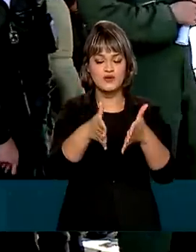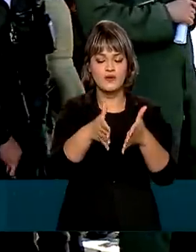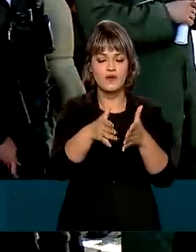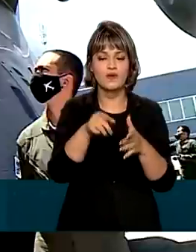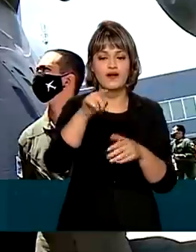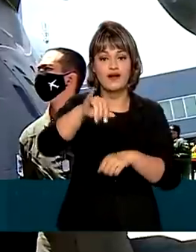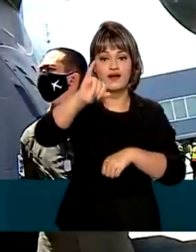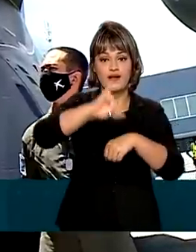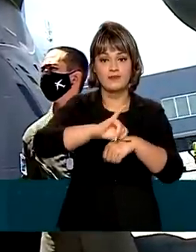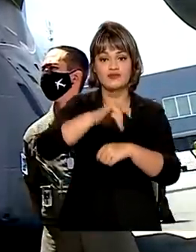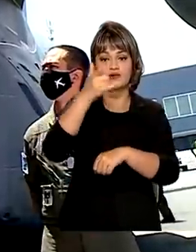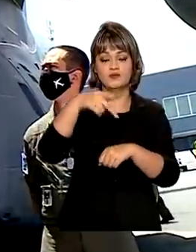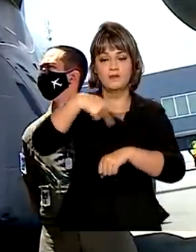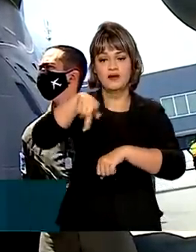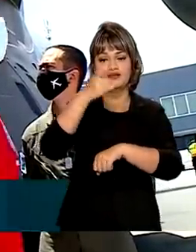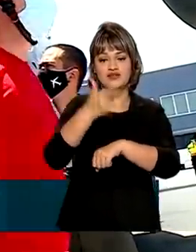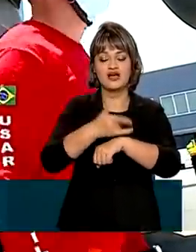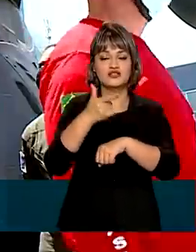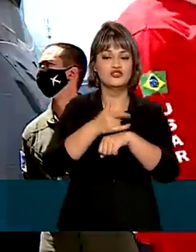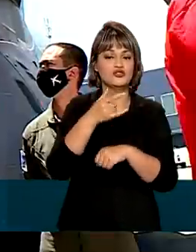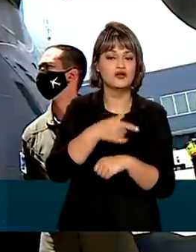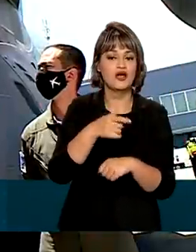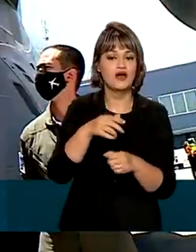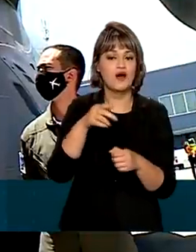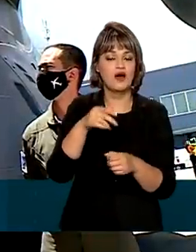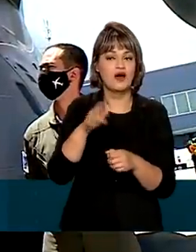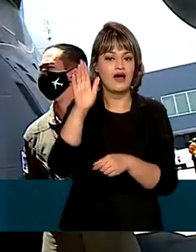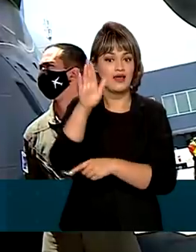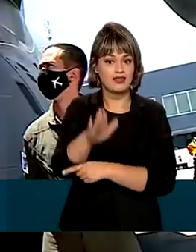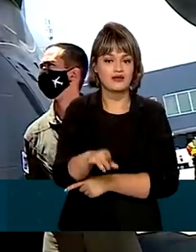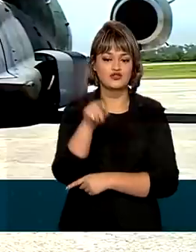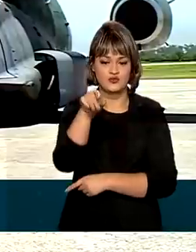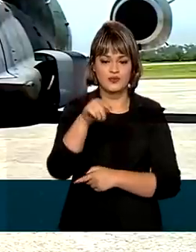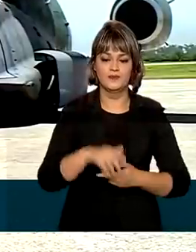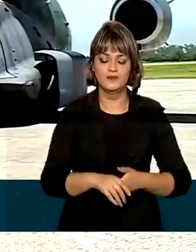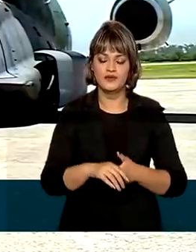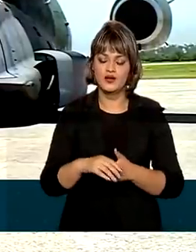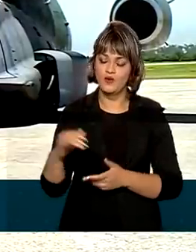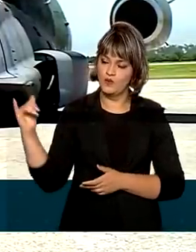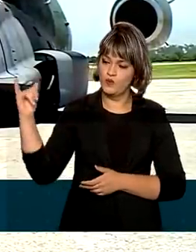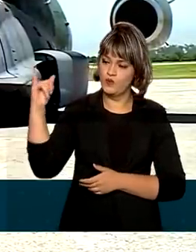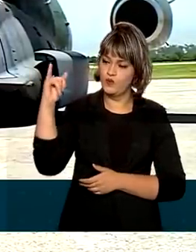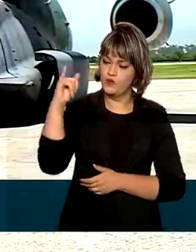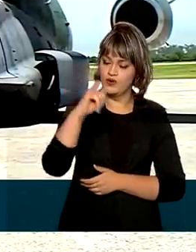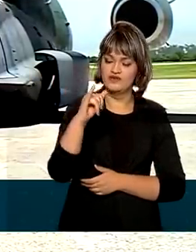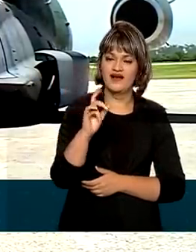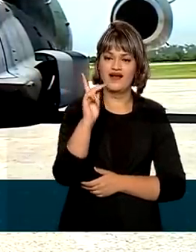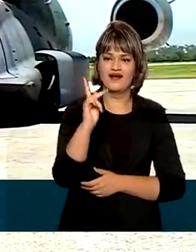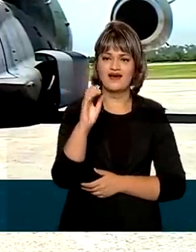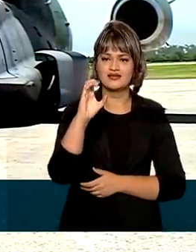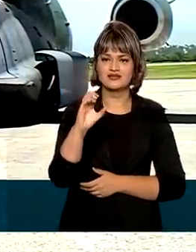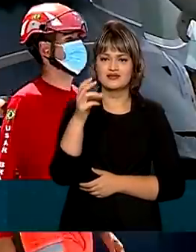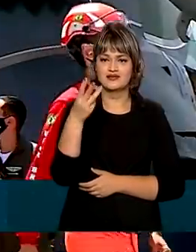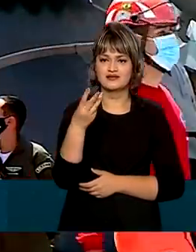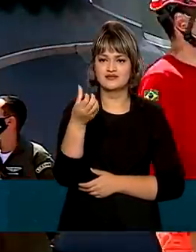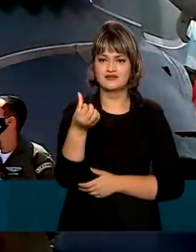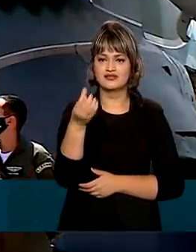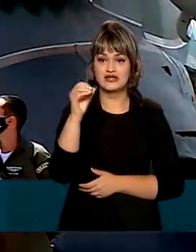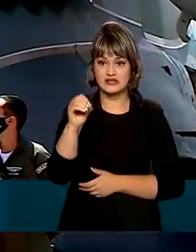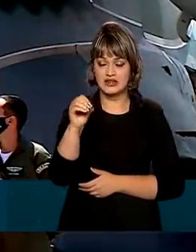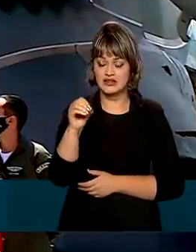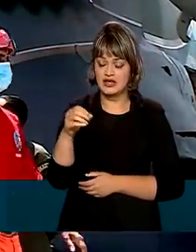Príncipe, capital do Haiti, na tarde de terça-feira, a bordo do avião de transporte KC-390 Milênio,